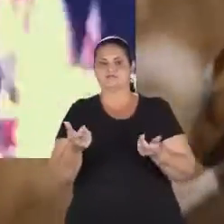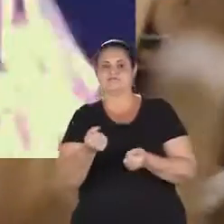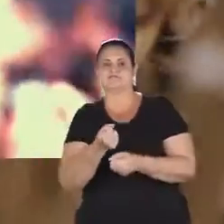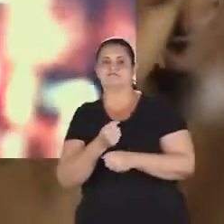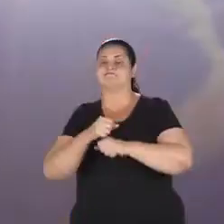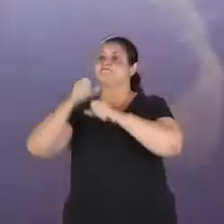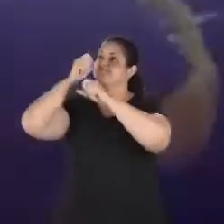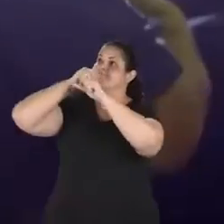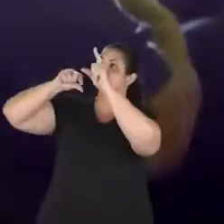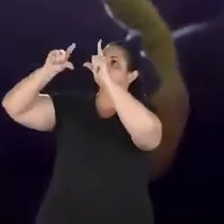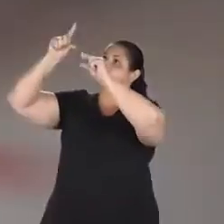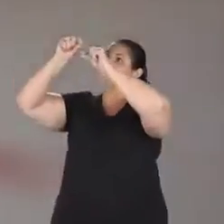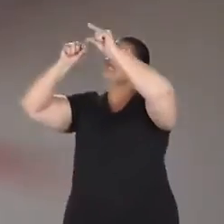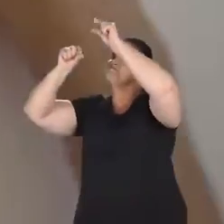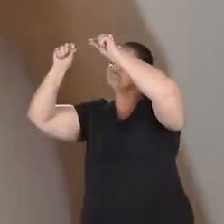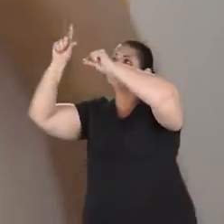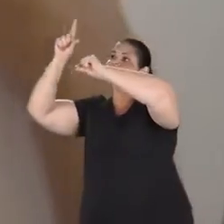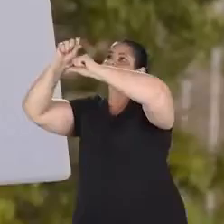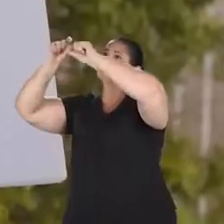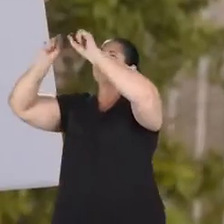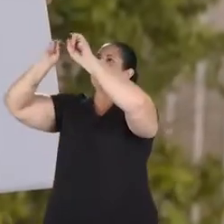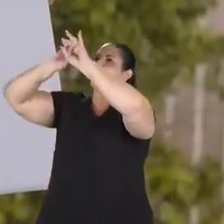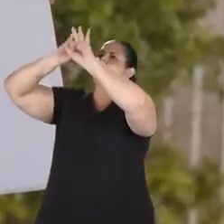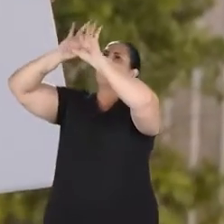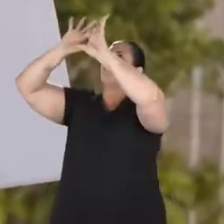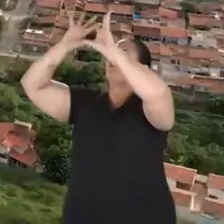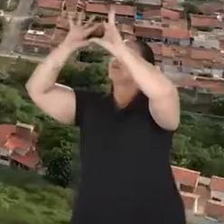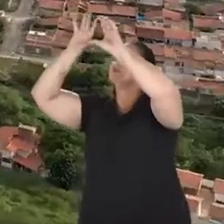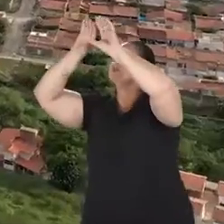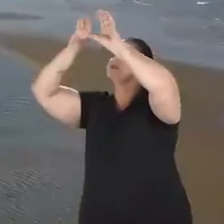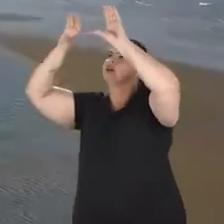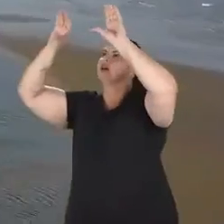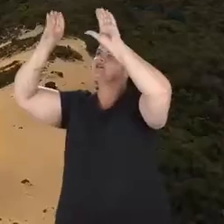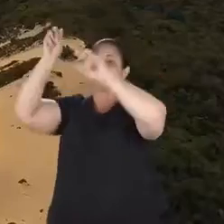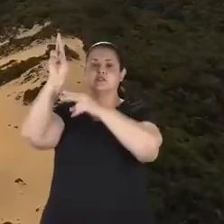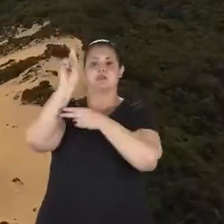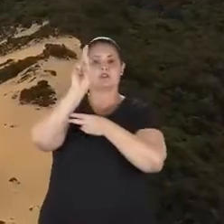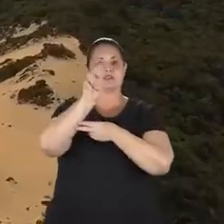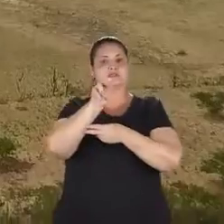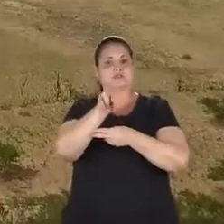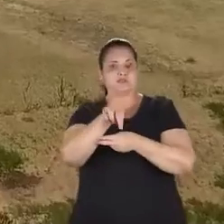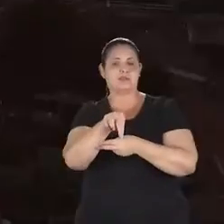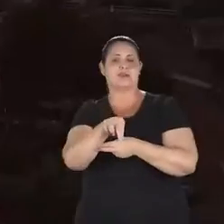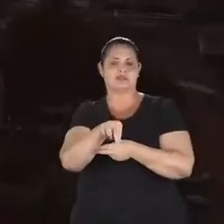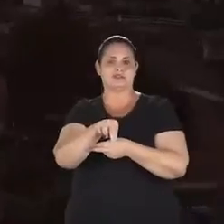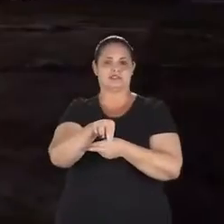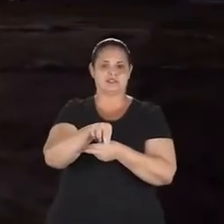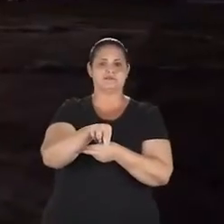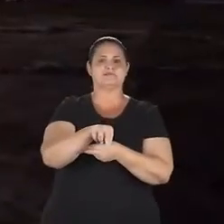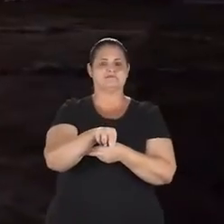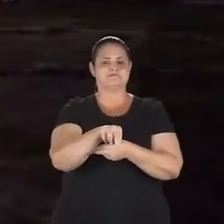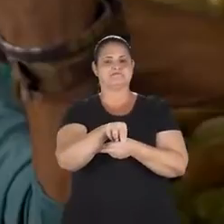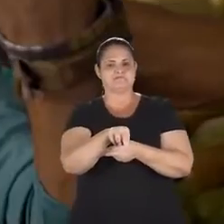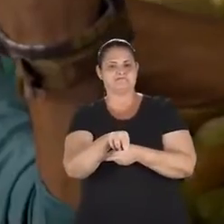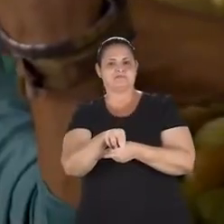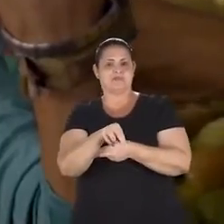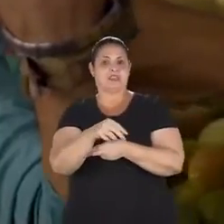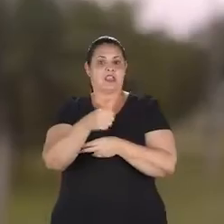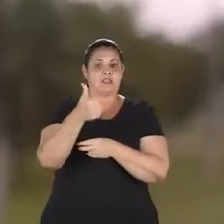Eita, olha a estrela aí brilhando forte Colorindo o céu do Rio Grande do Norte